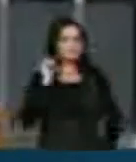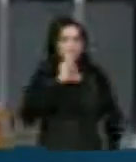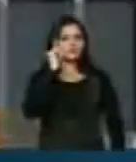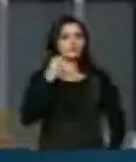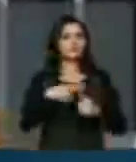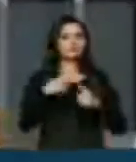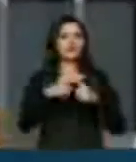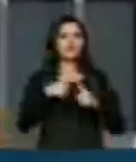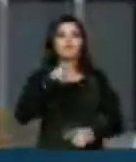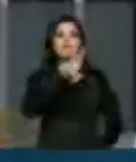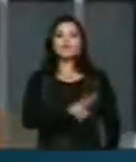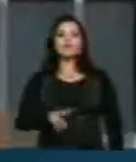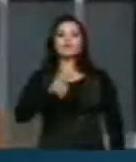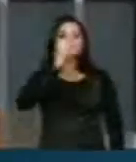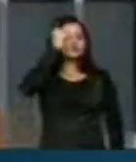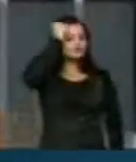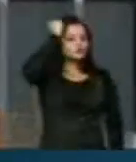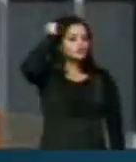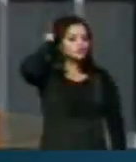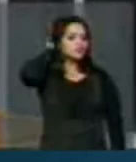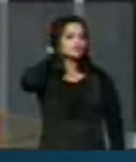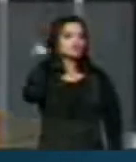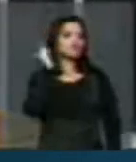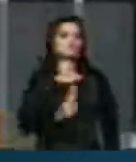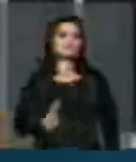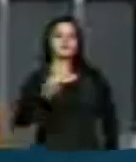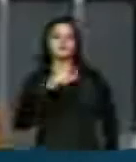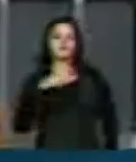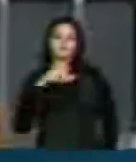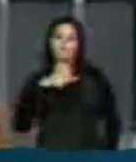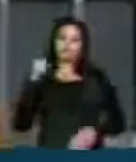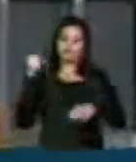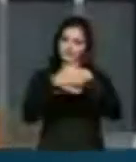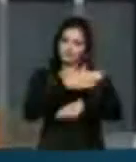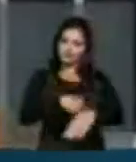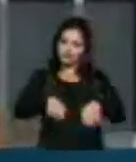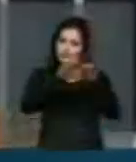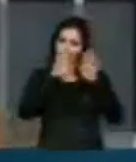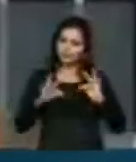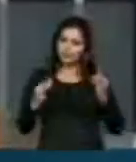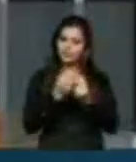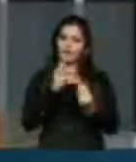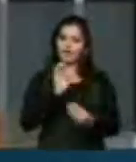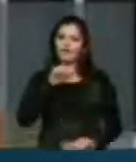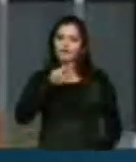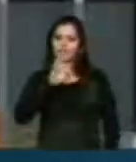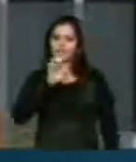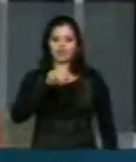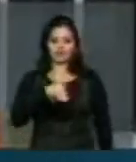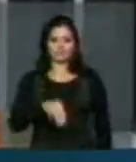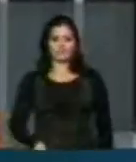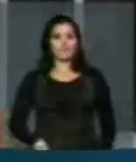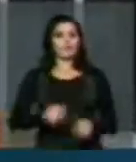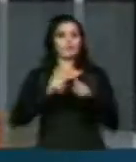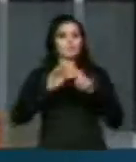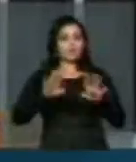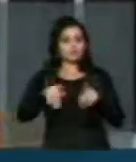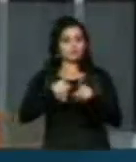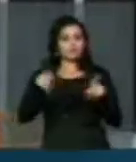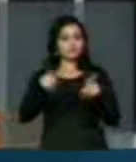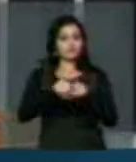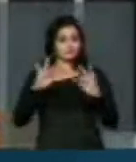do vestibular específico da universidade, adotando o acesso universal nacional pelo Enem, mas, acima de tudo,